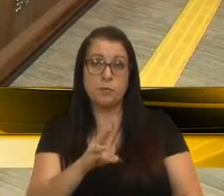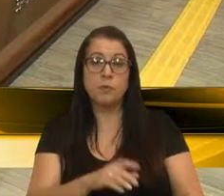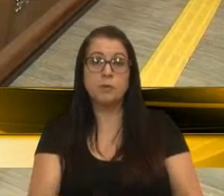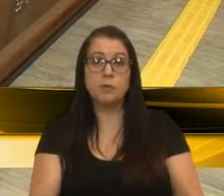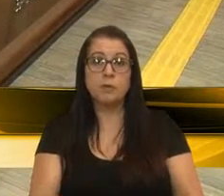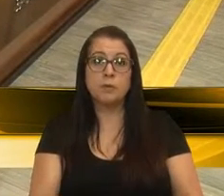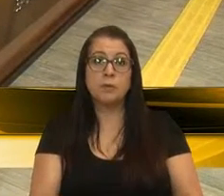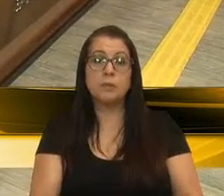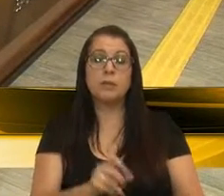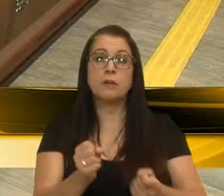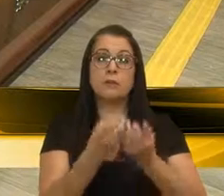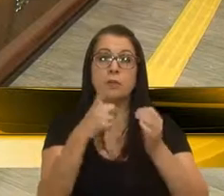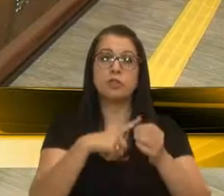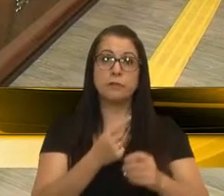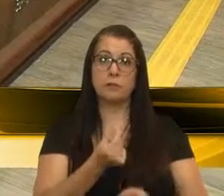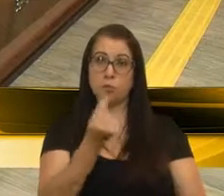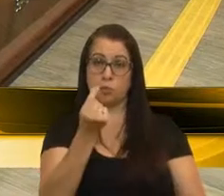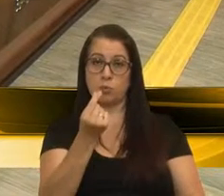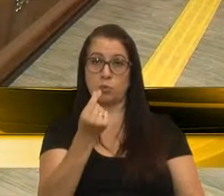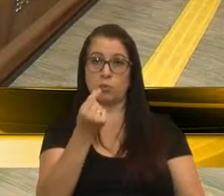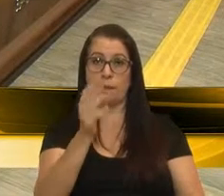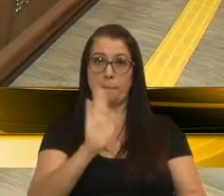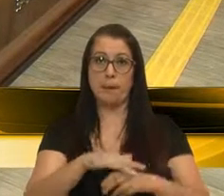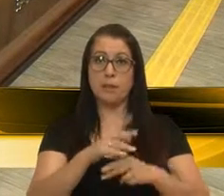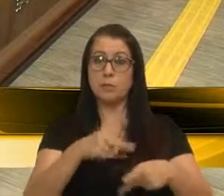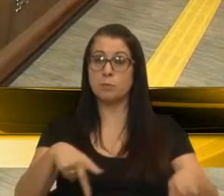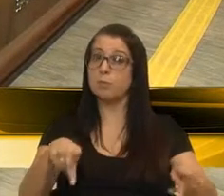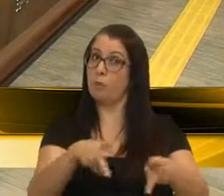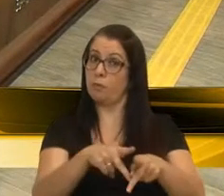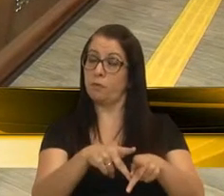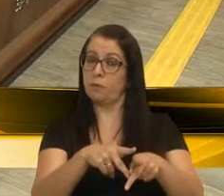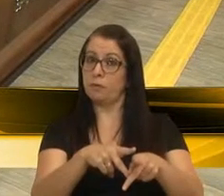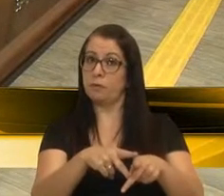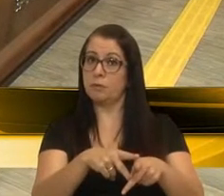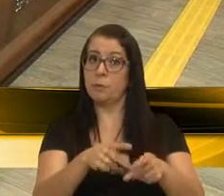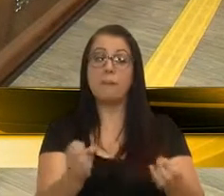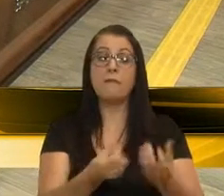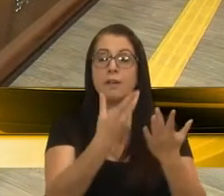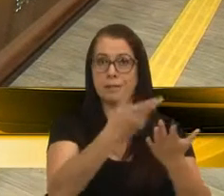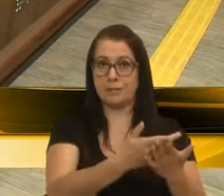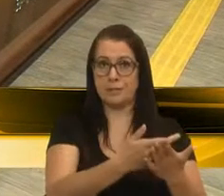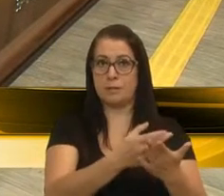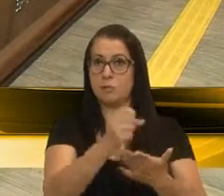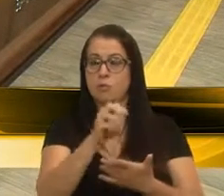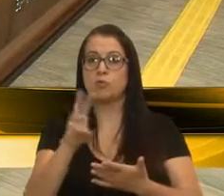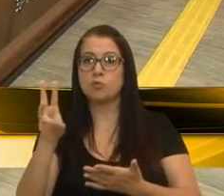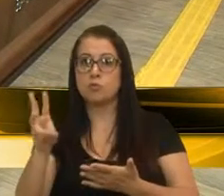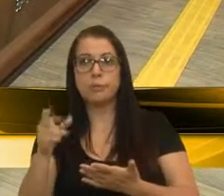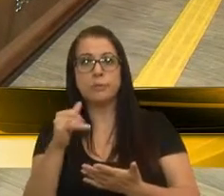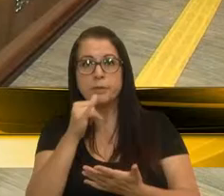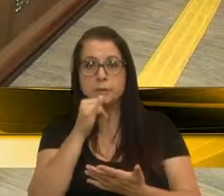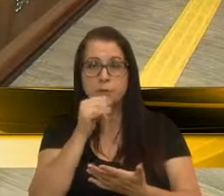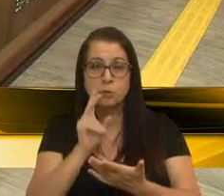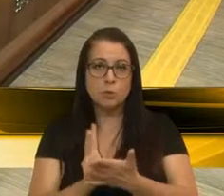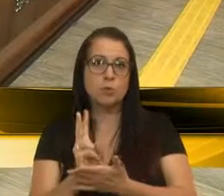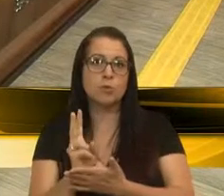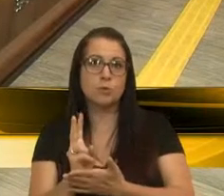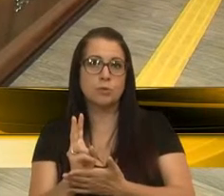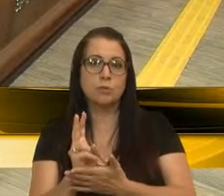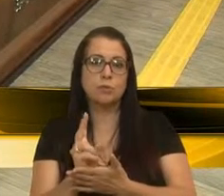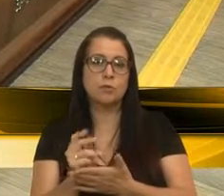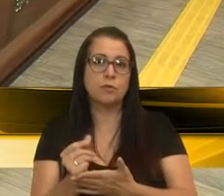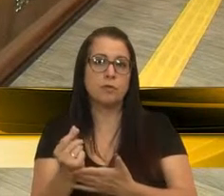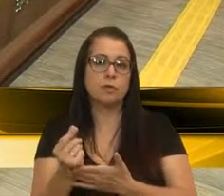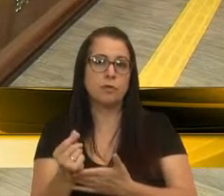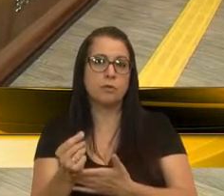se a festa tivesse um valor de ingresso mais popular, mas para a festa. E para o show, se fosse continuarem os shows, o